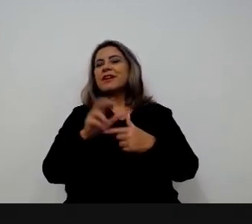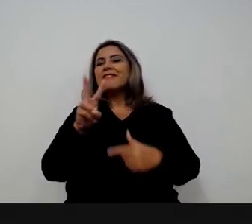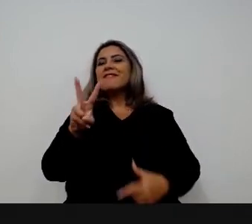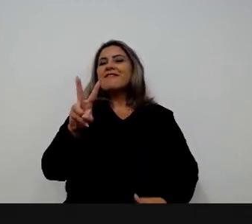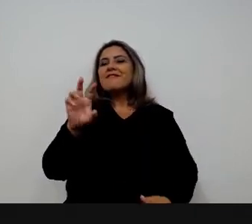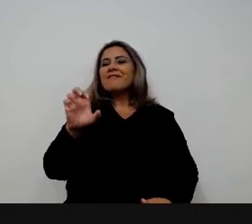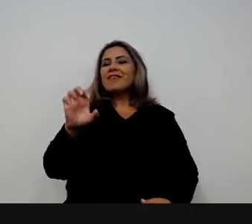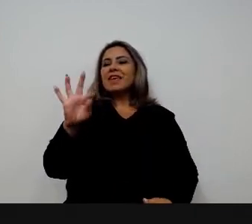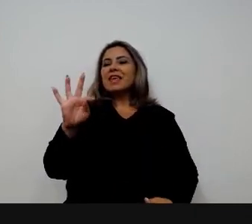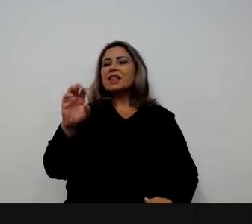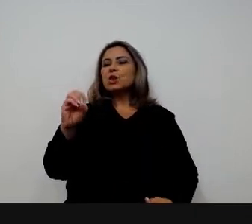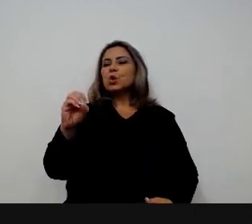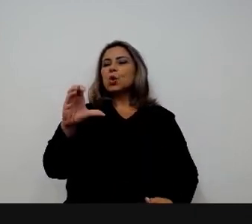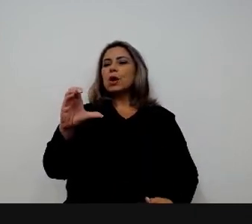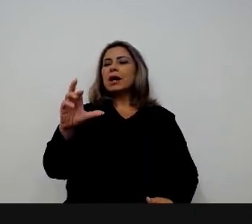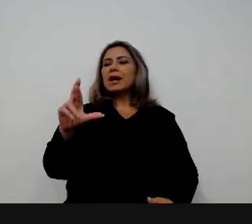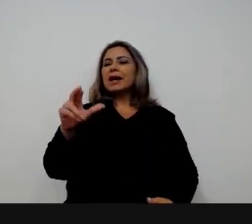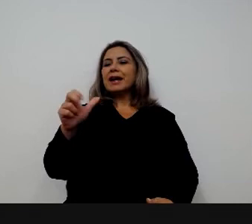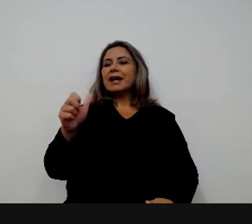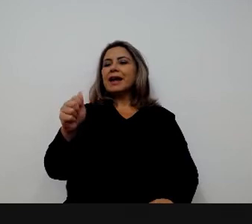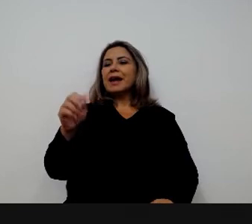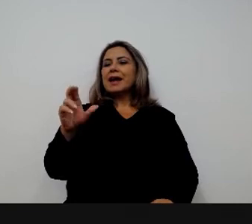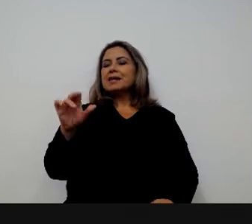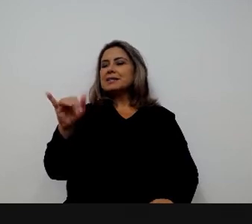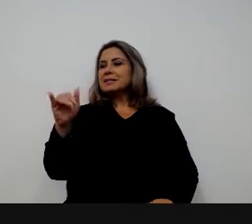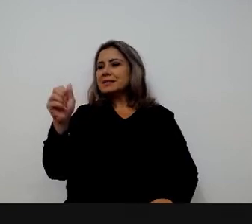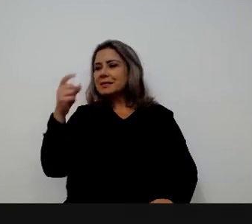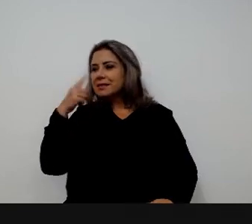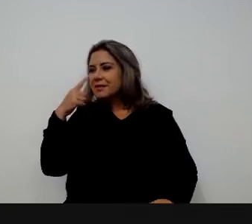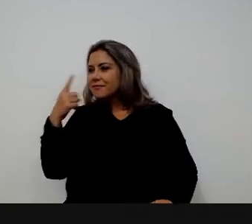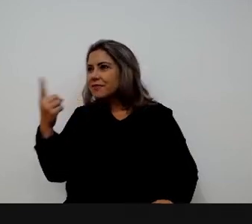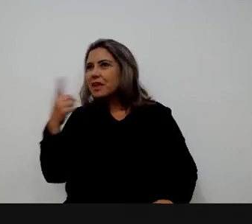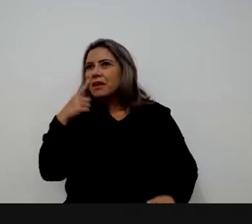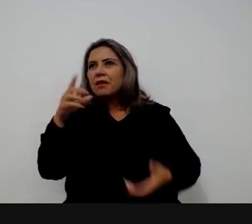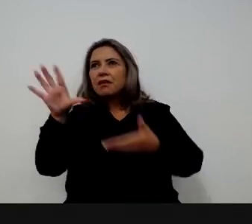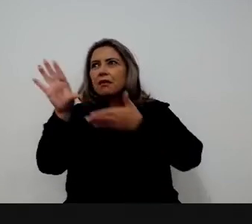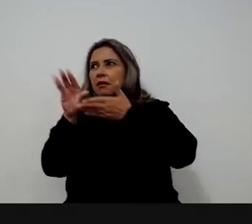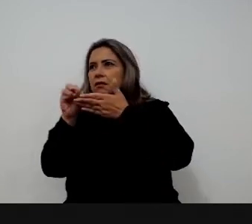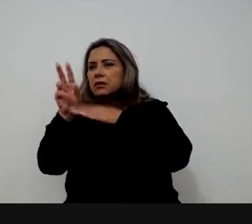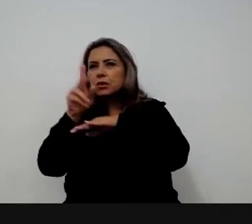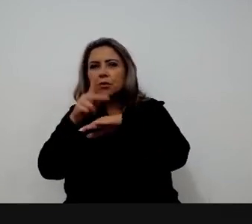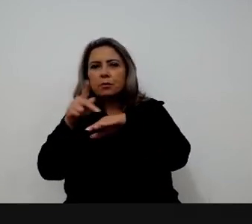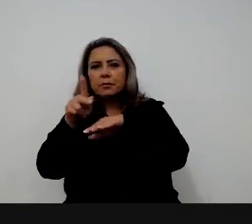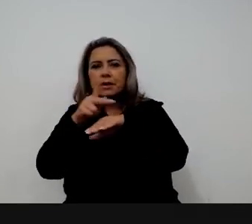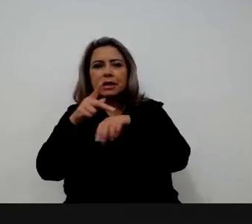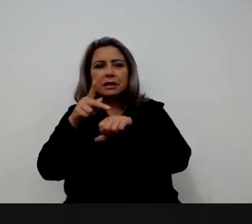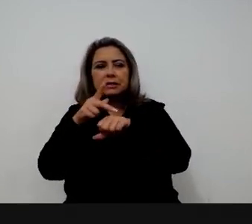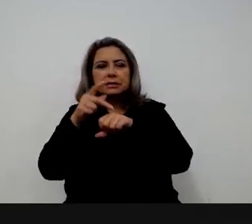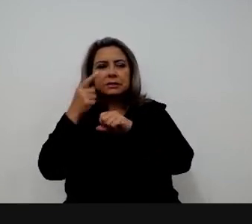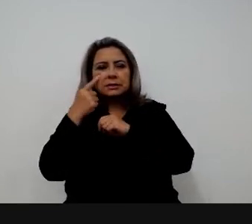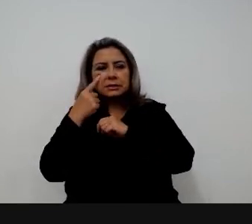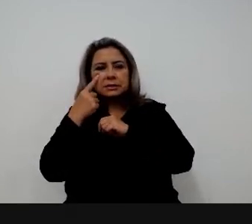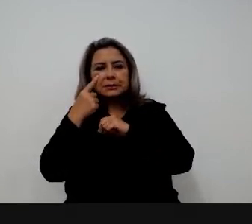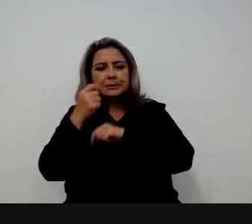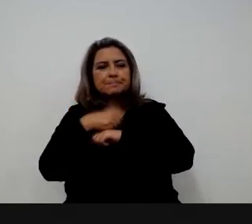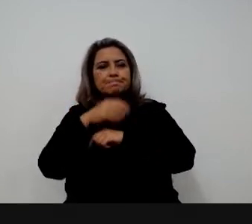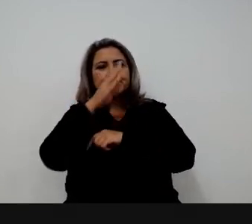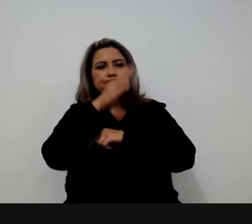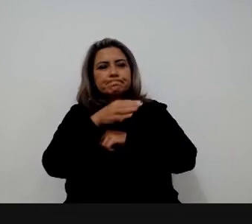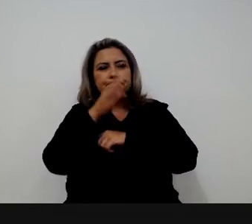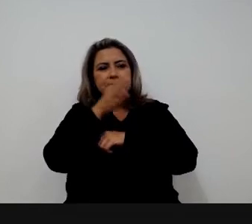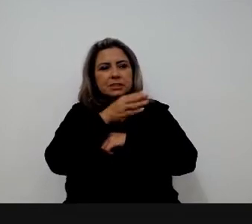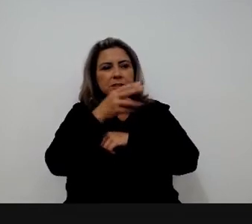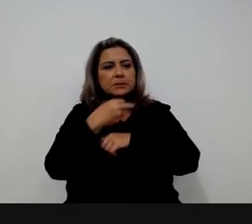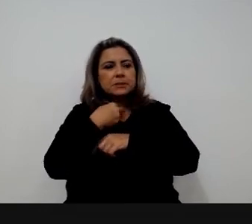vetocracia ele falou que ele começou a olhar para as democracias ocidentais e ver que o quanto de pontos de veto que